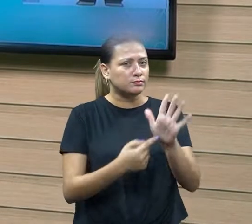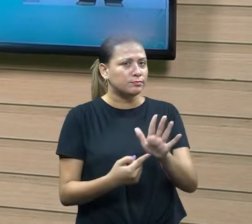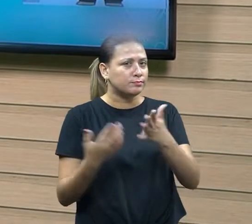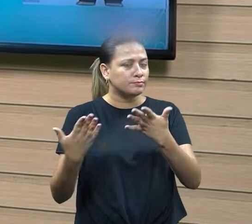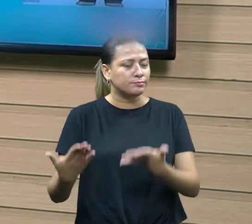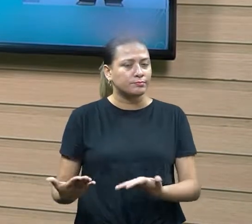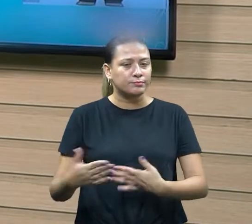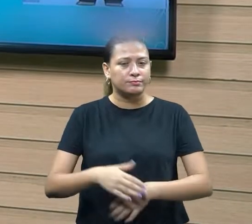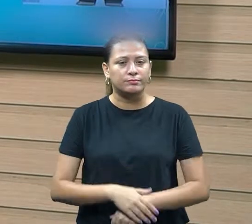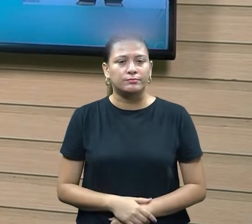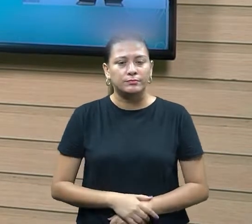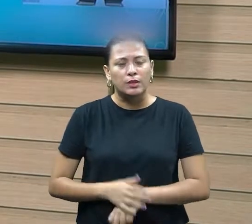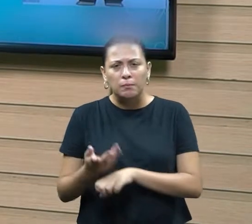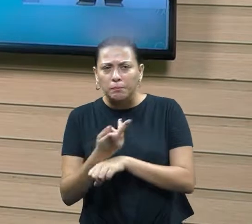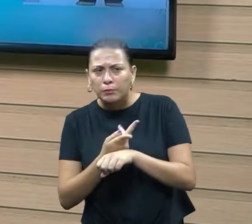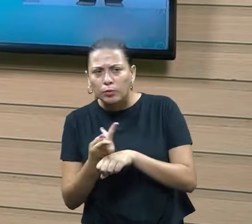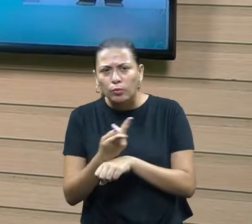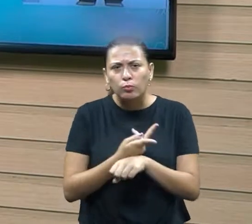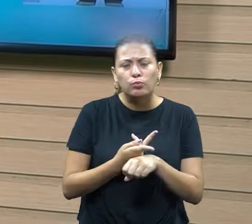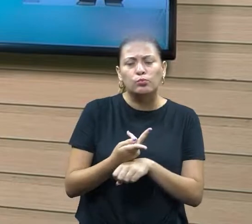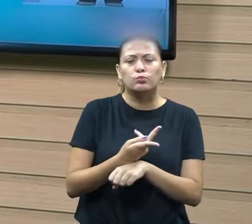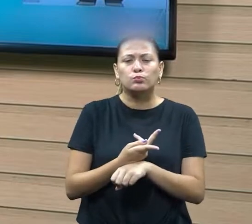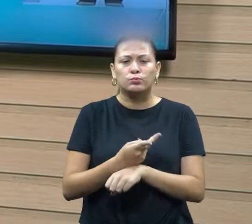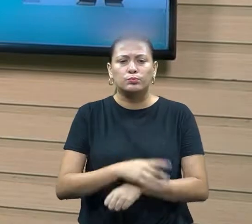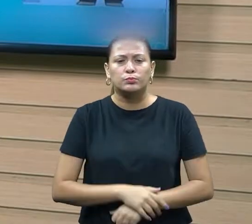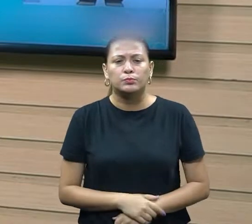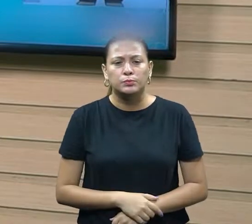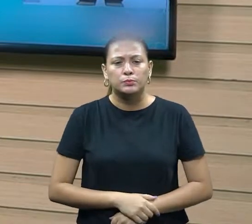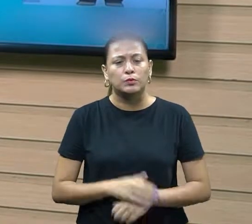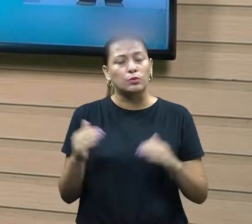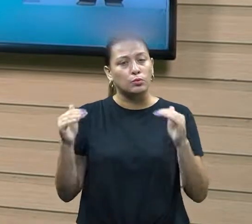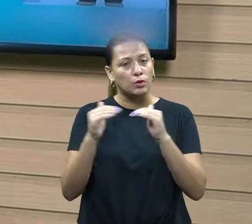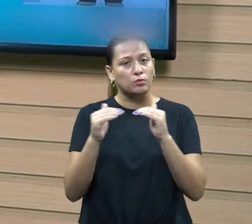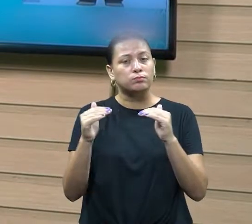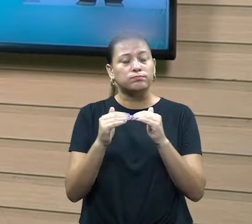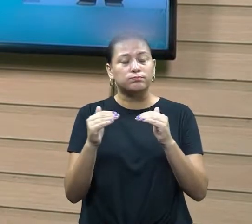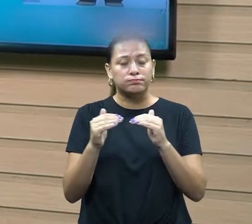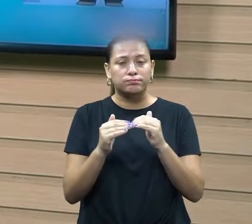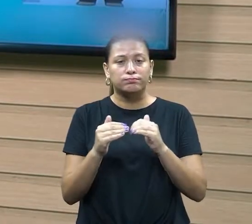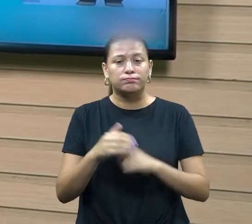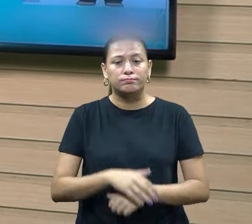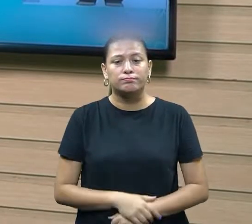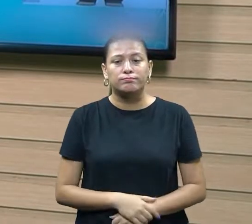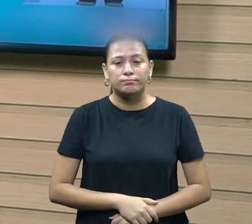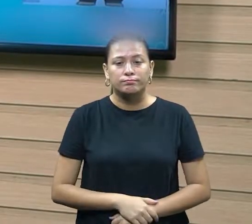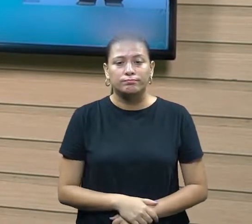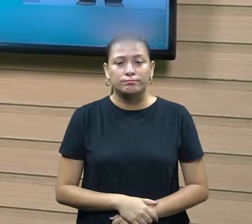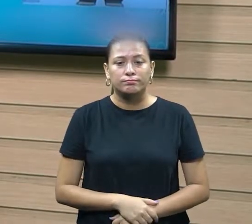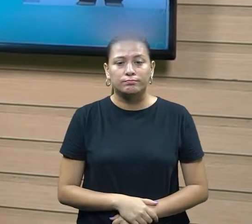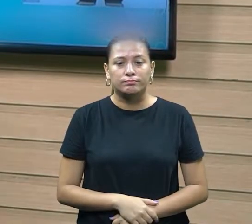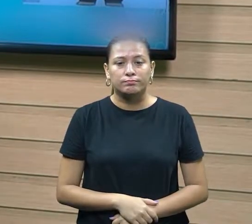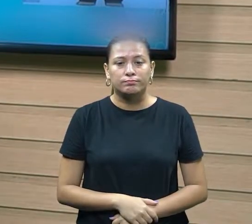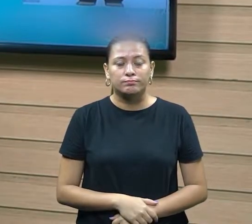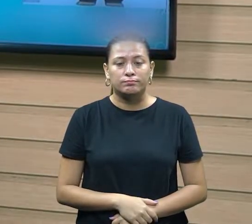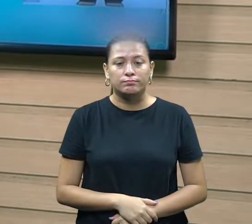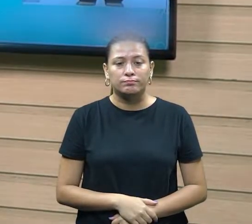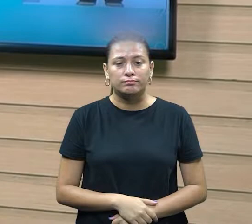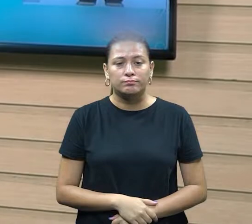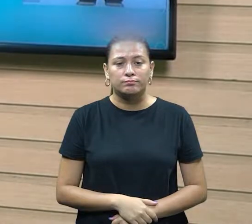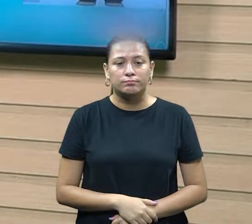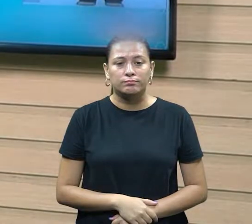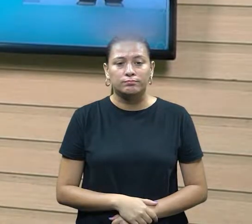é aquele que ele procura atingir, né? Um acordo entre o seu interlocutor. Justamente com o seu objetivo.